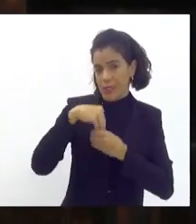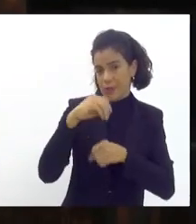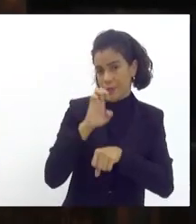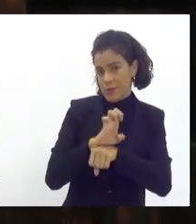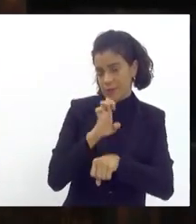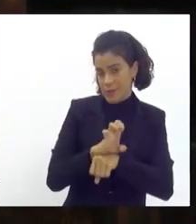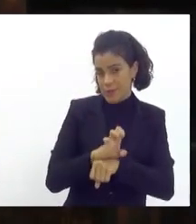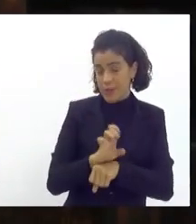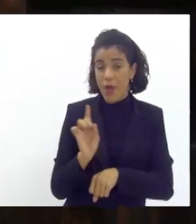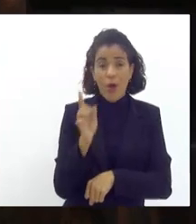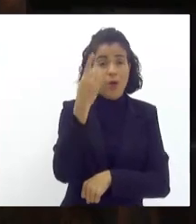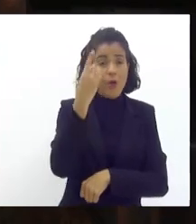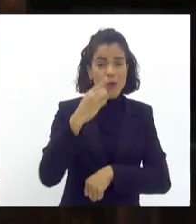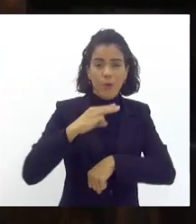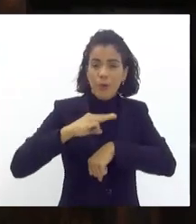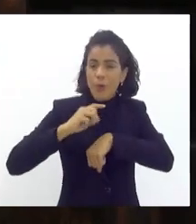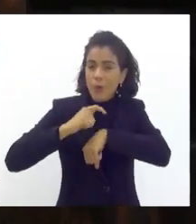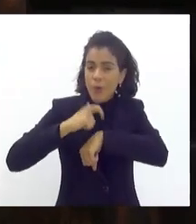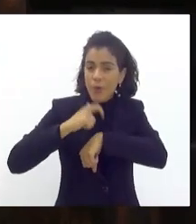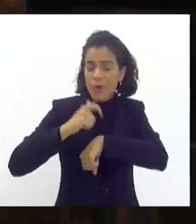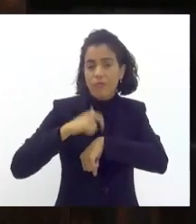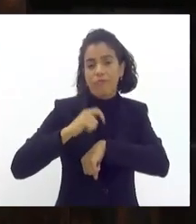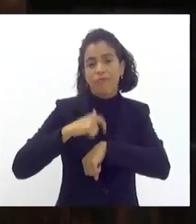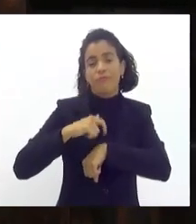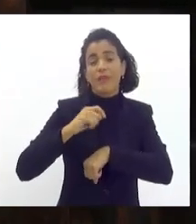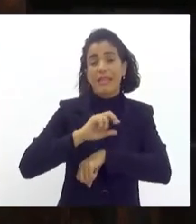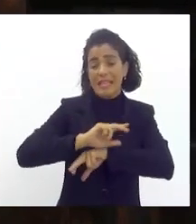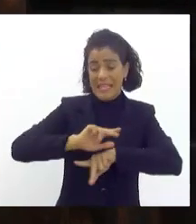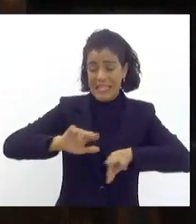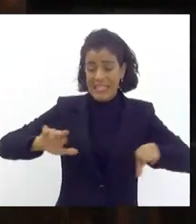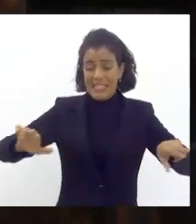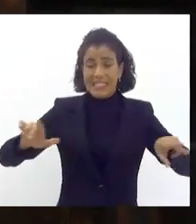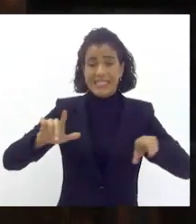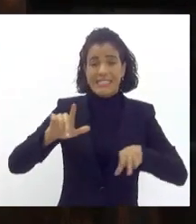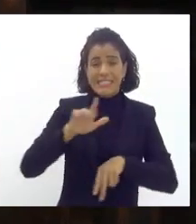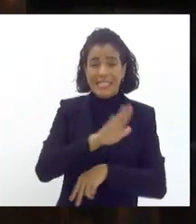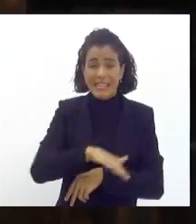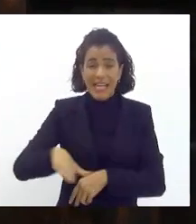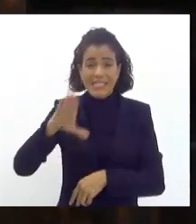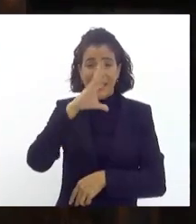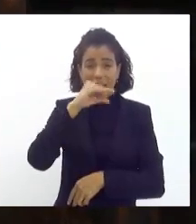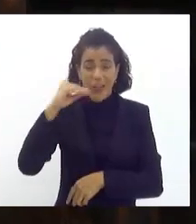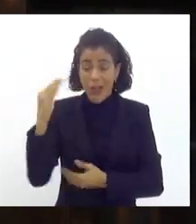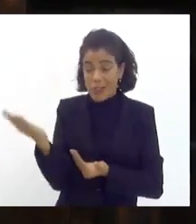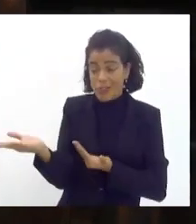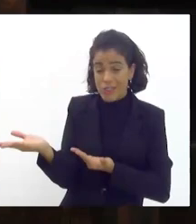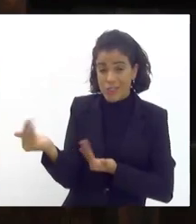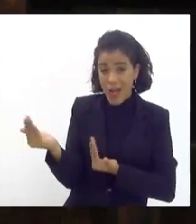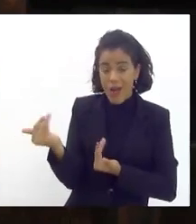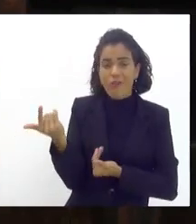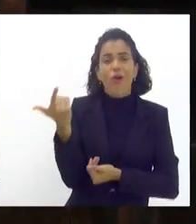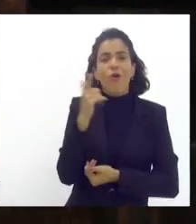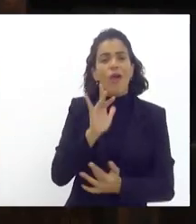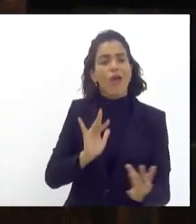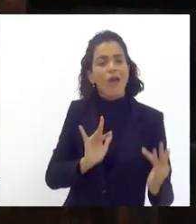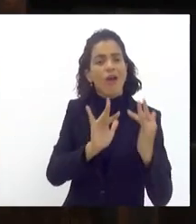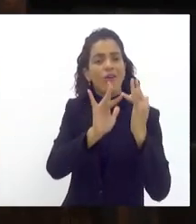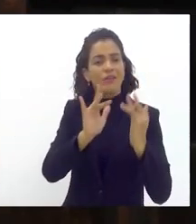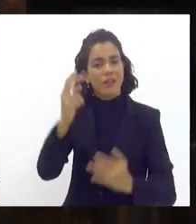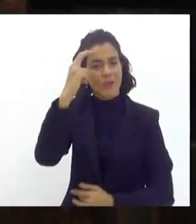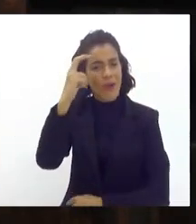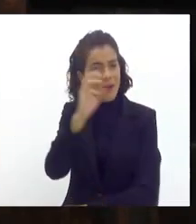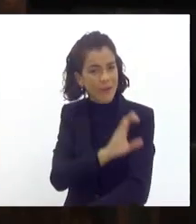é o único momento de oportunidade que centenas de crianças e adolescentes e jovens vão ter de ter contato com a cultura